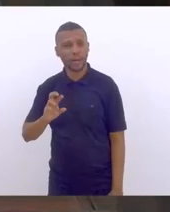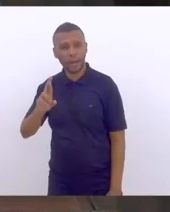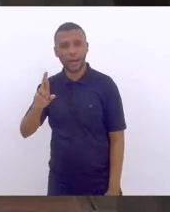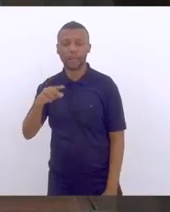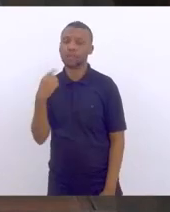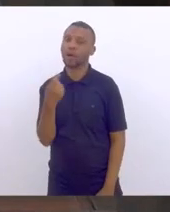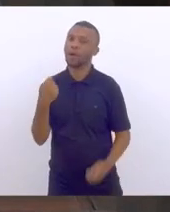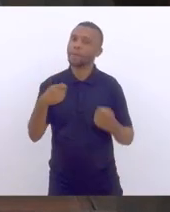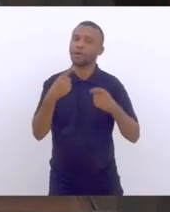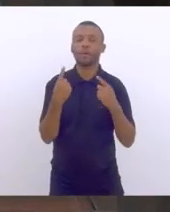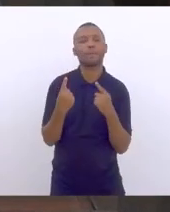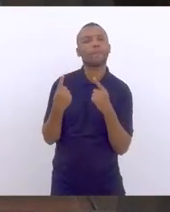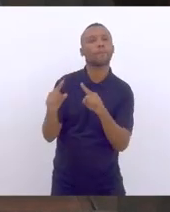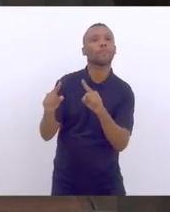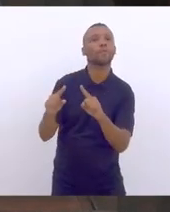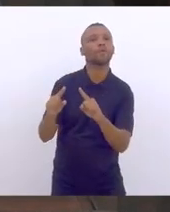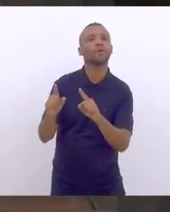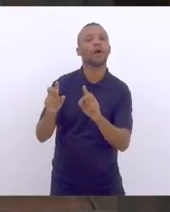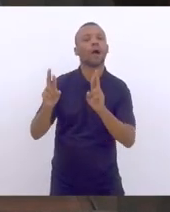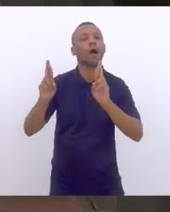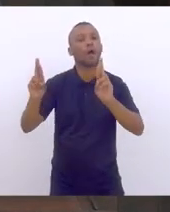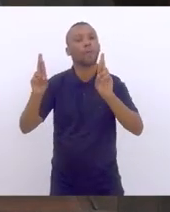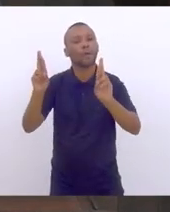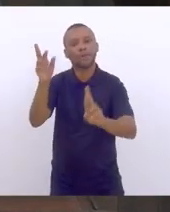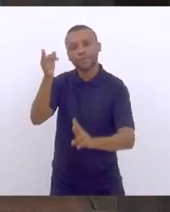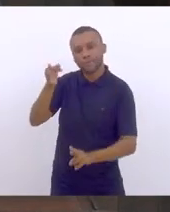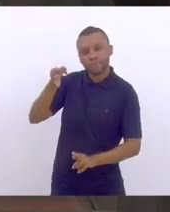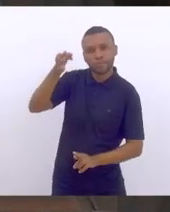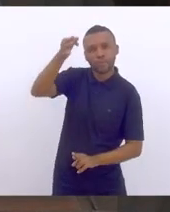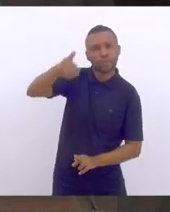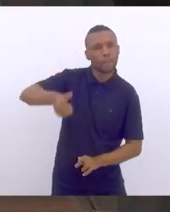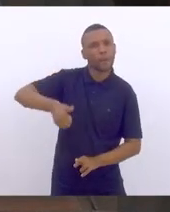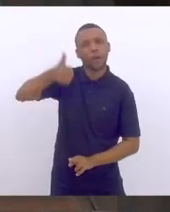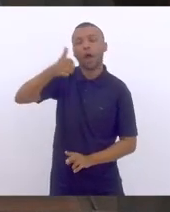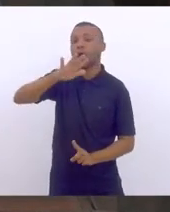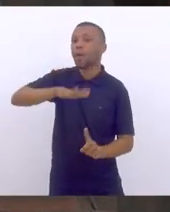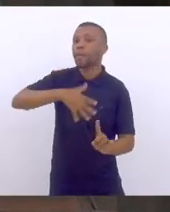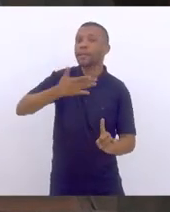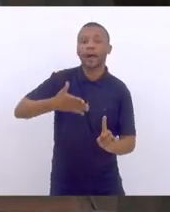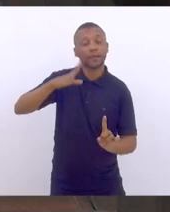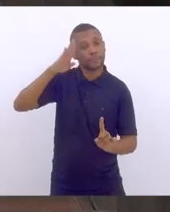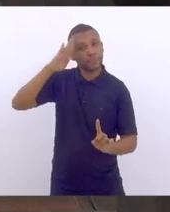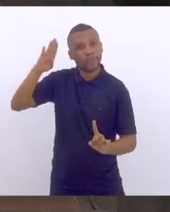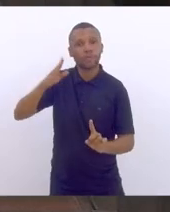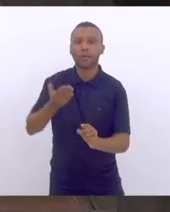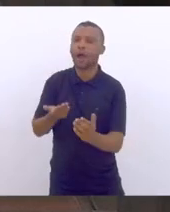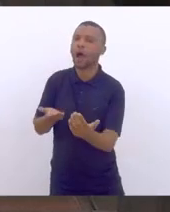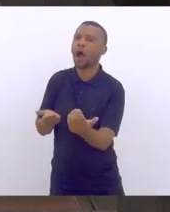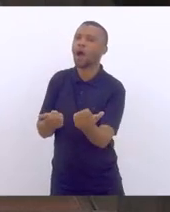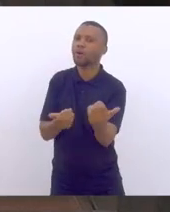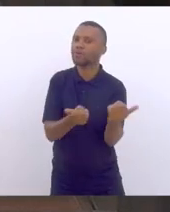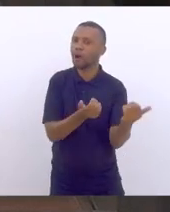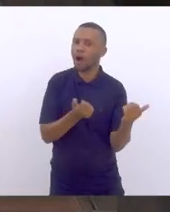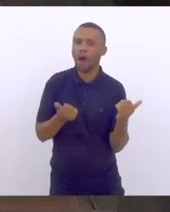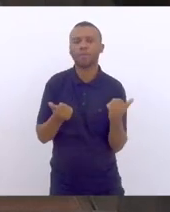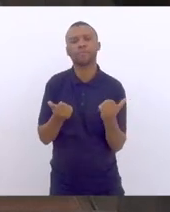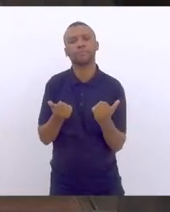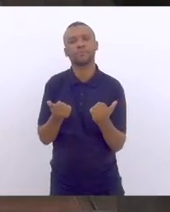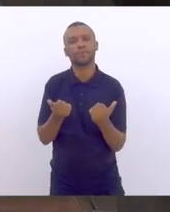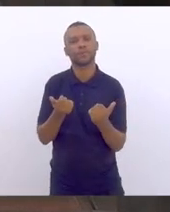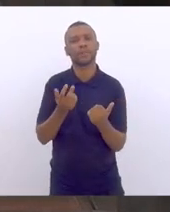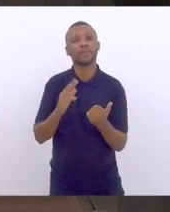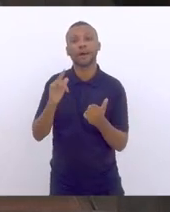em homenagem principalmente aos jovens que vão nos suceder